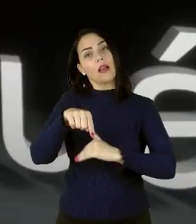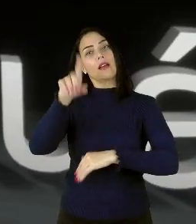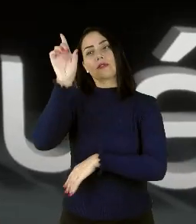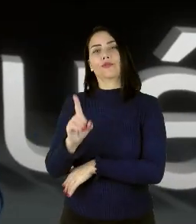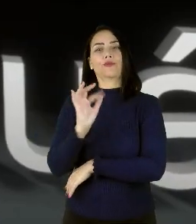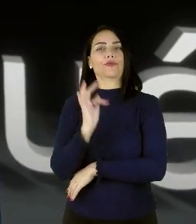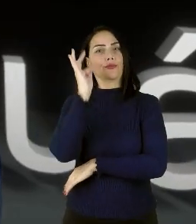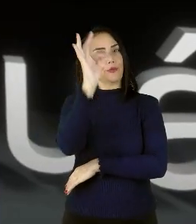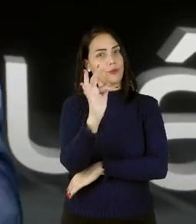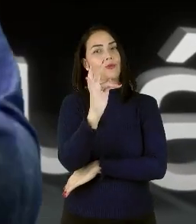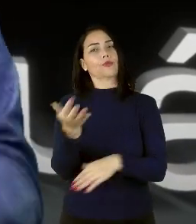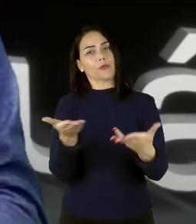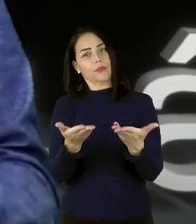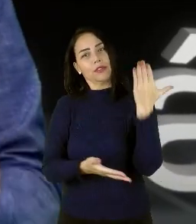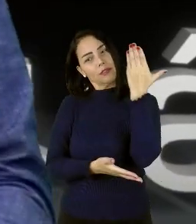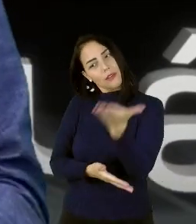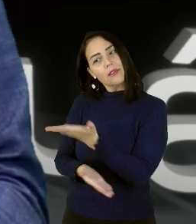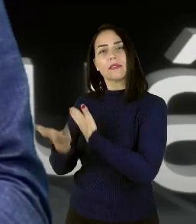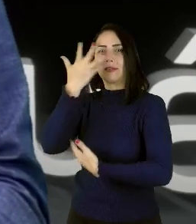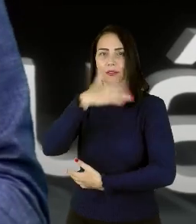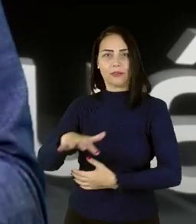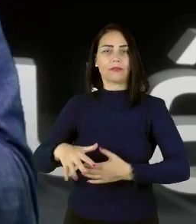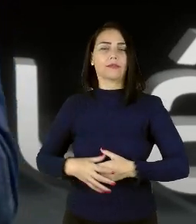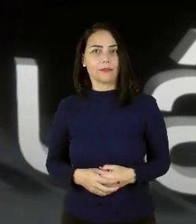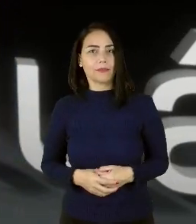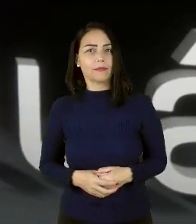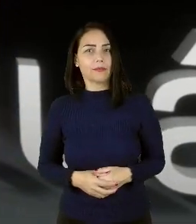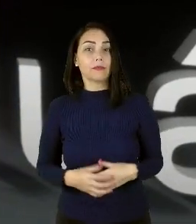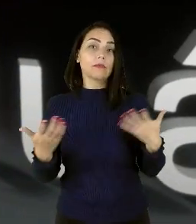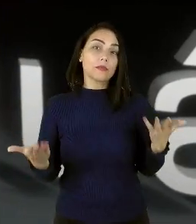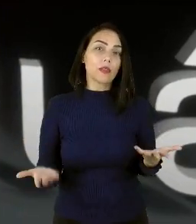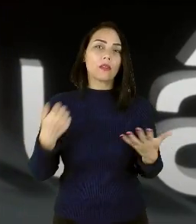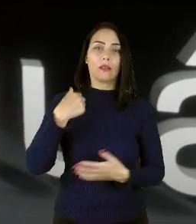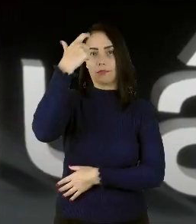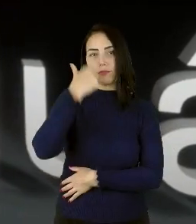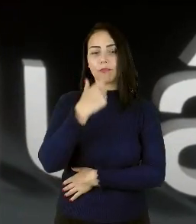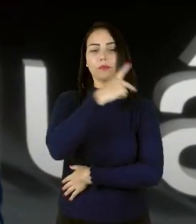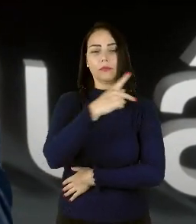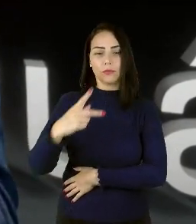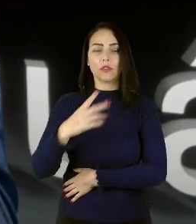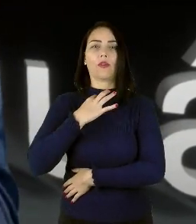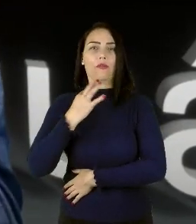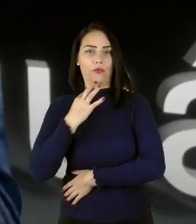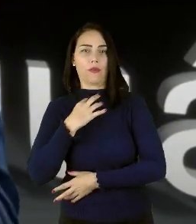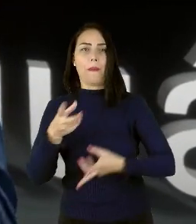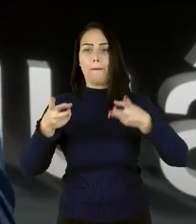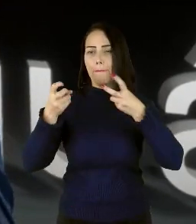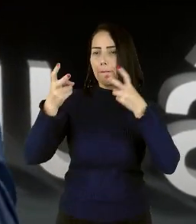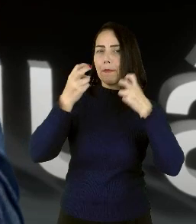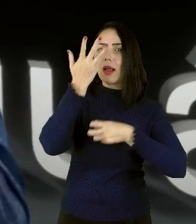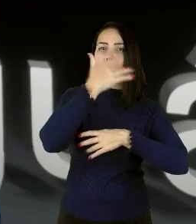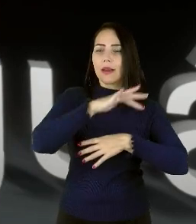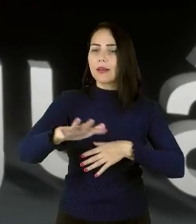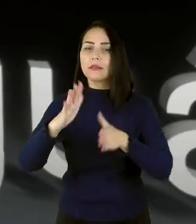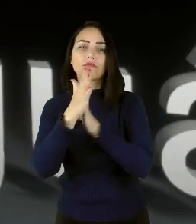deveria ser o futuro do presente destas crianças. Como professor voluntário, percebi que essas crianças refugiadas